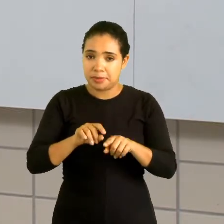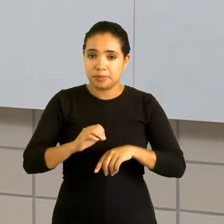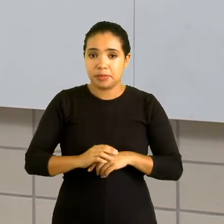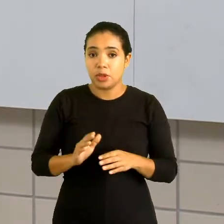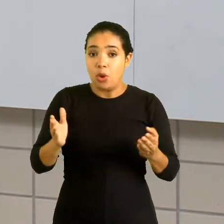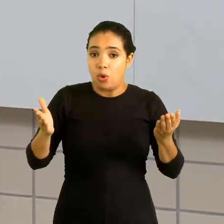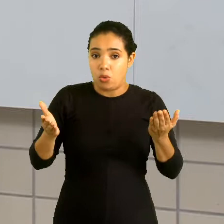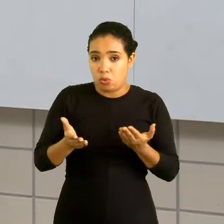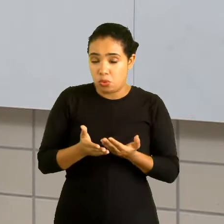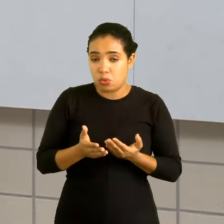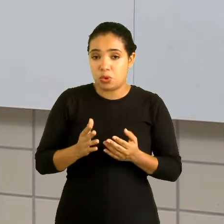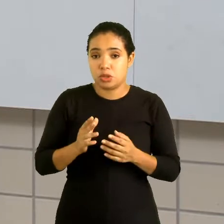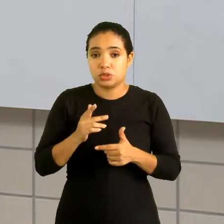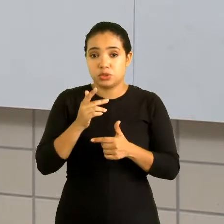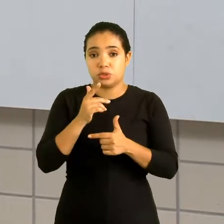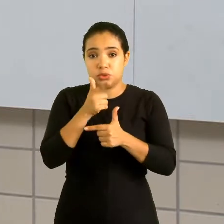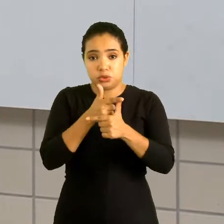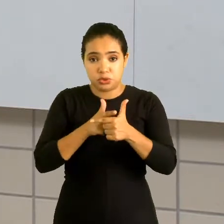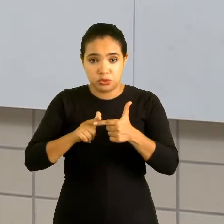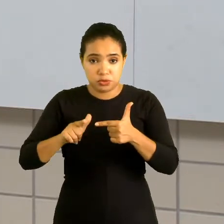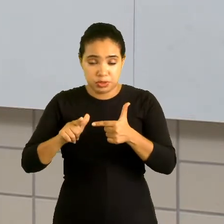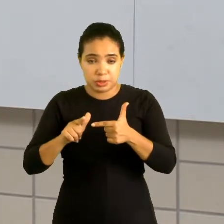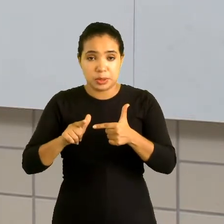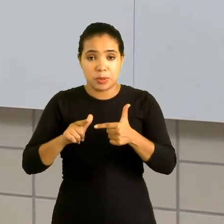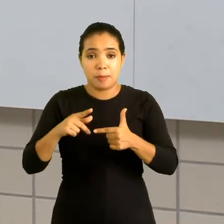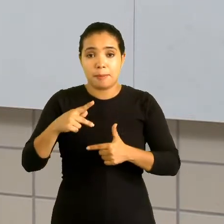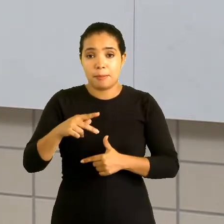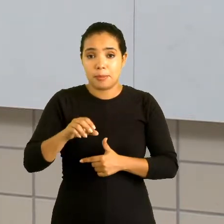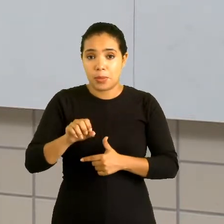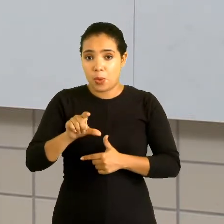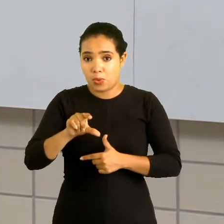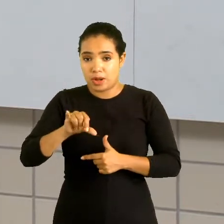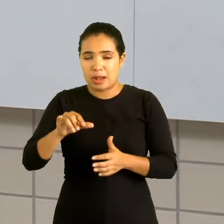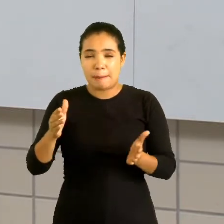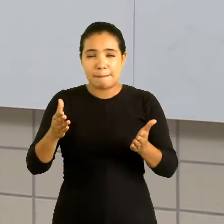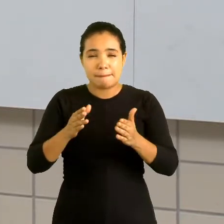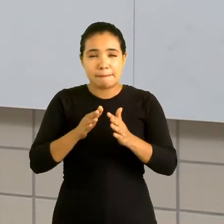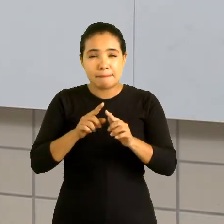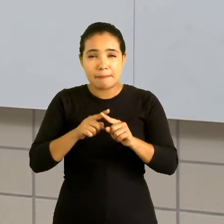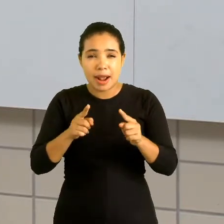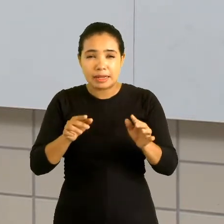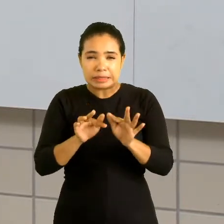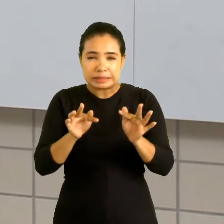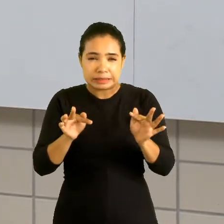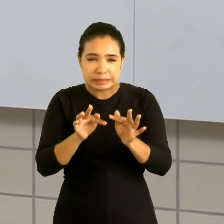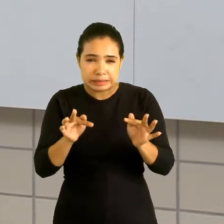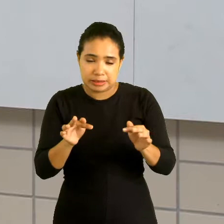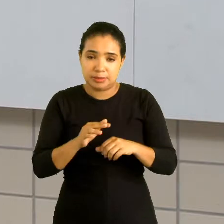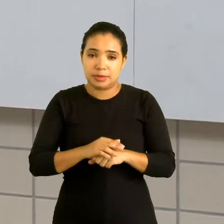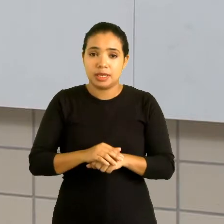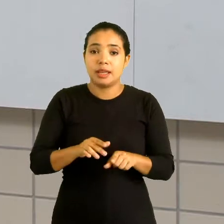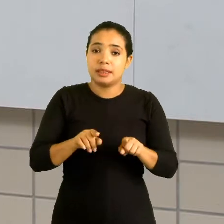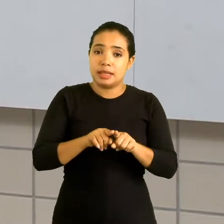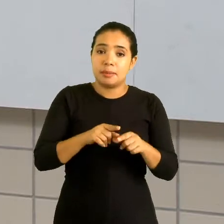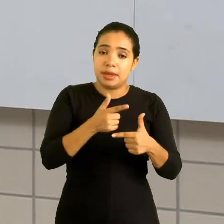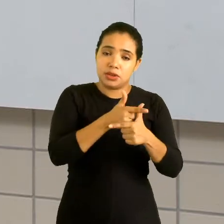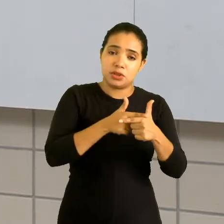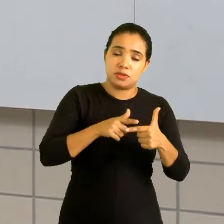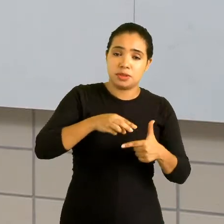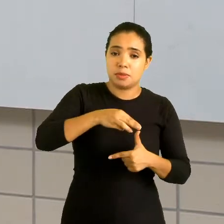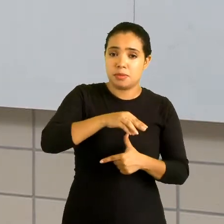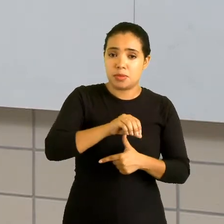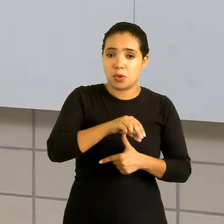vamos falar sobre divisão de polinômios. Na verdade a gente vai ser um pouco mais simples, divisão de monômios. E novamente